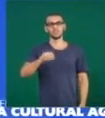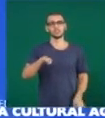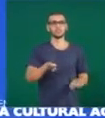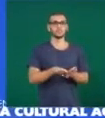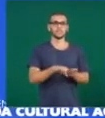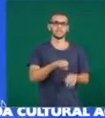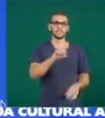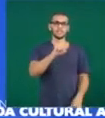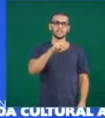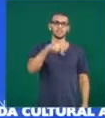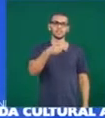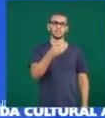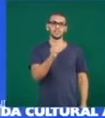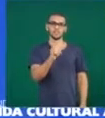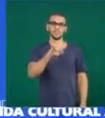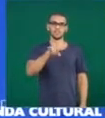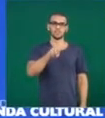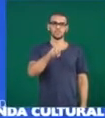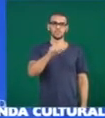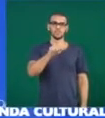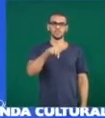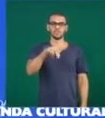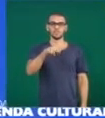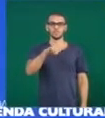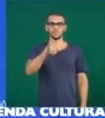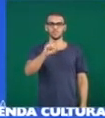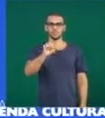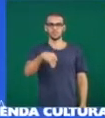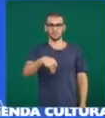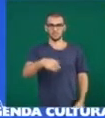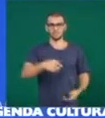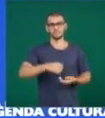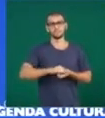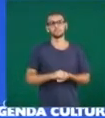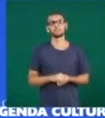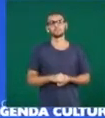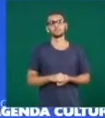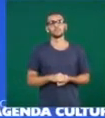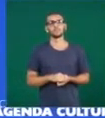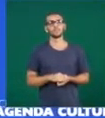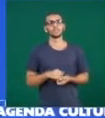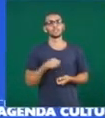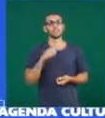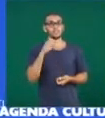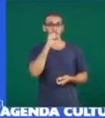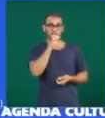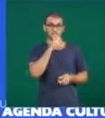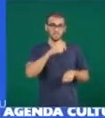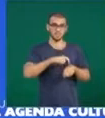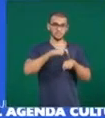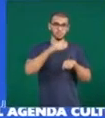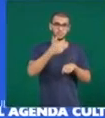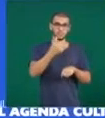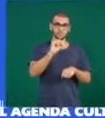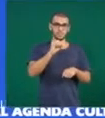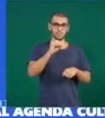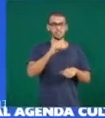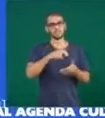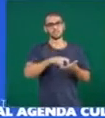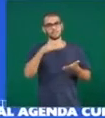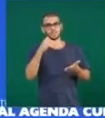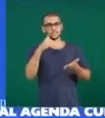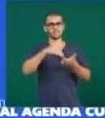trabalhos da série Etarjas, da artista Thaís Valadares. No sábado, o museu funciona de 10 da manhã